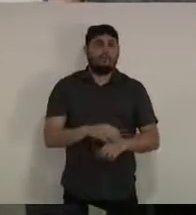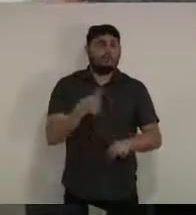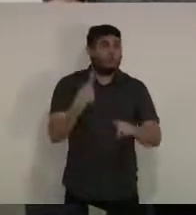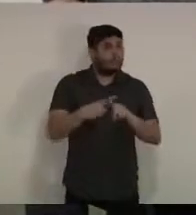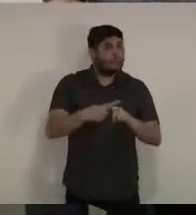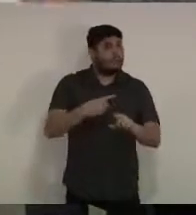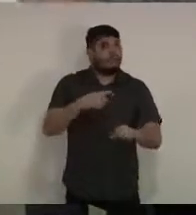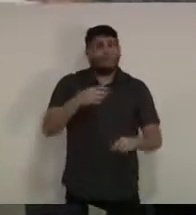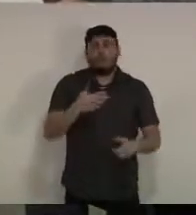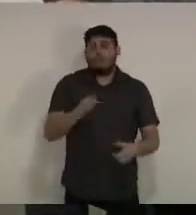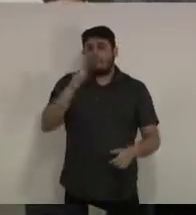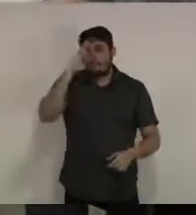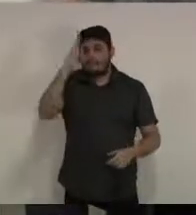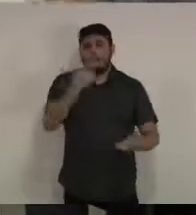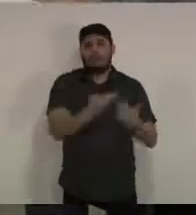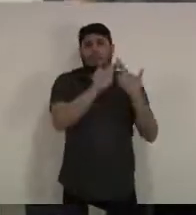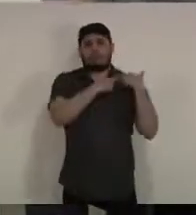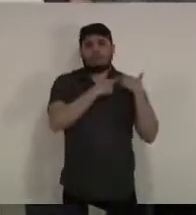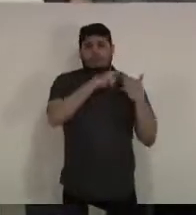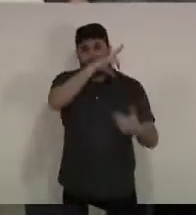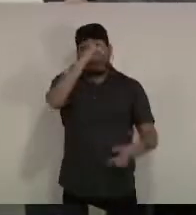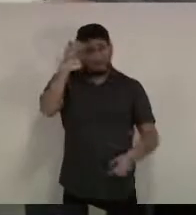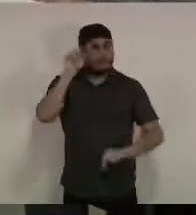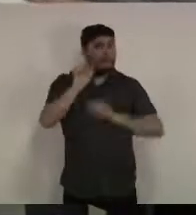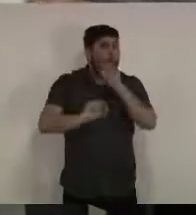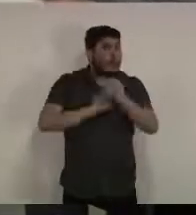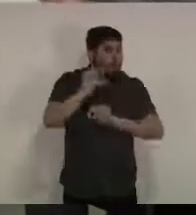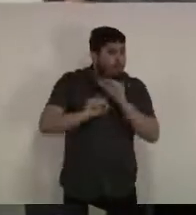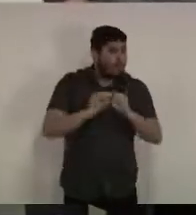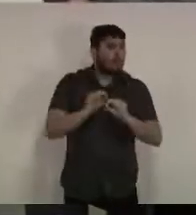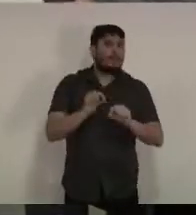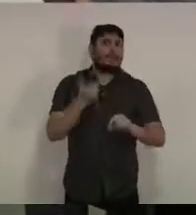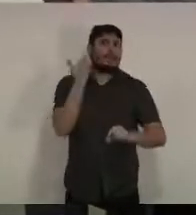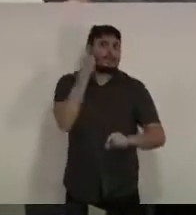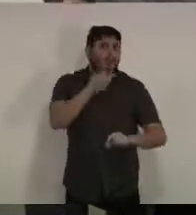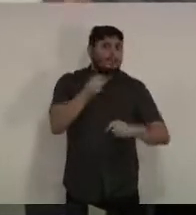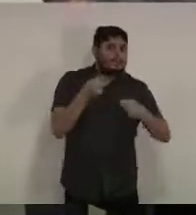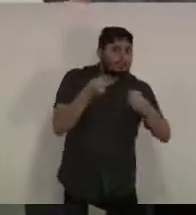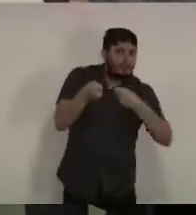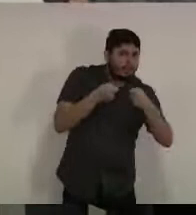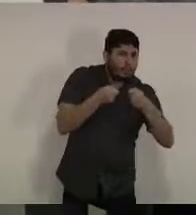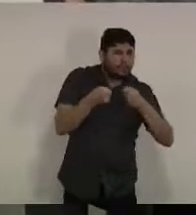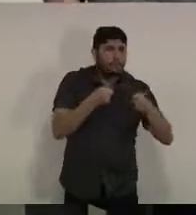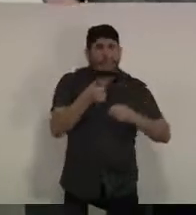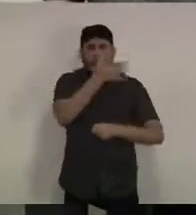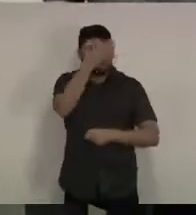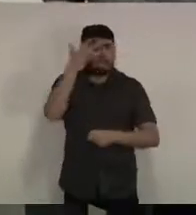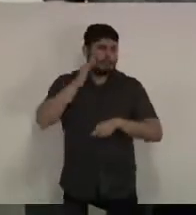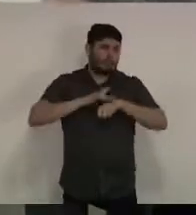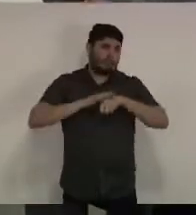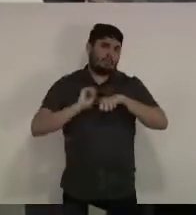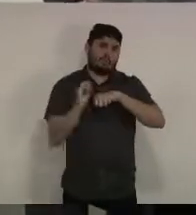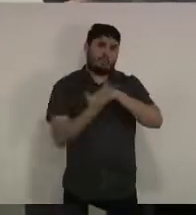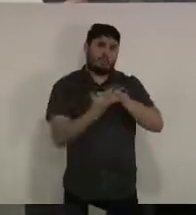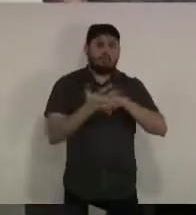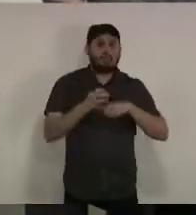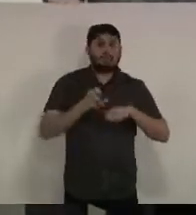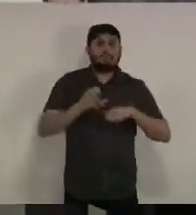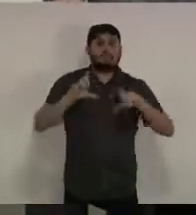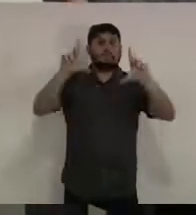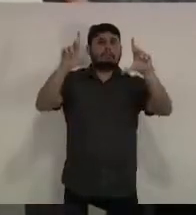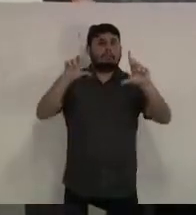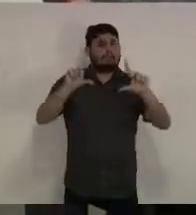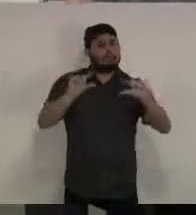para atender os casos quanto menos caso melhor para a nossa qualidade de assistência prestada então estamos